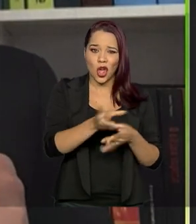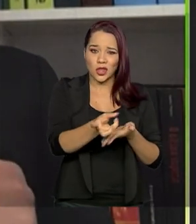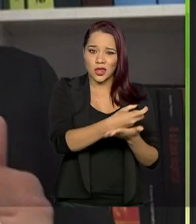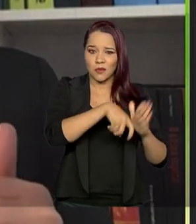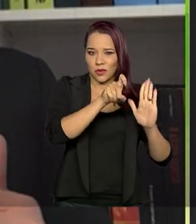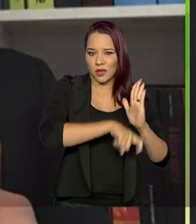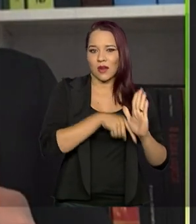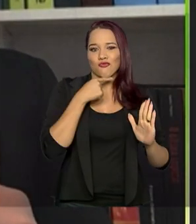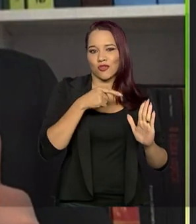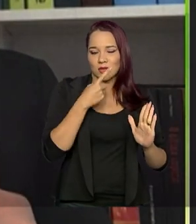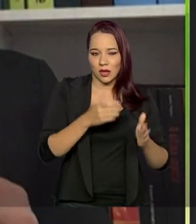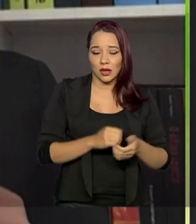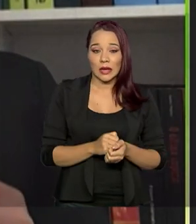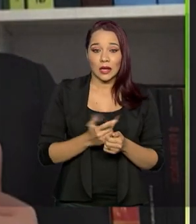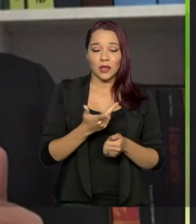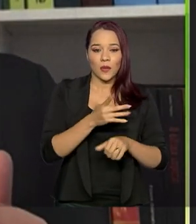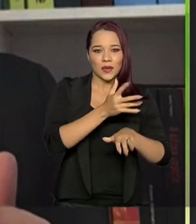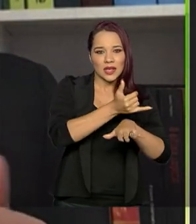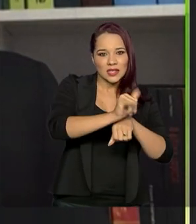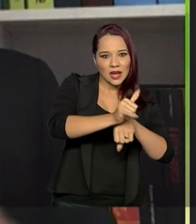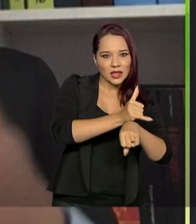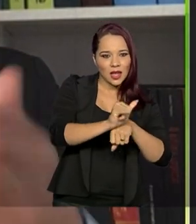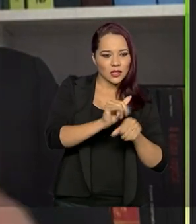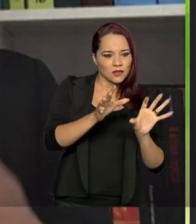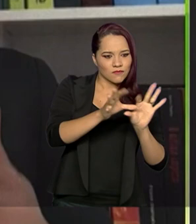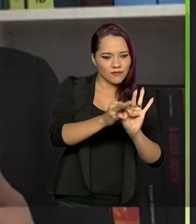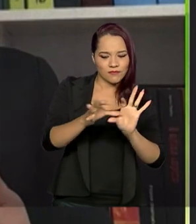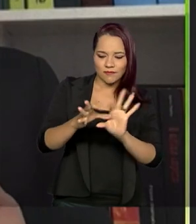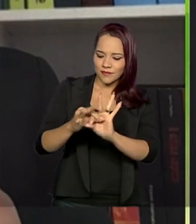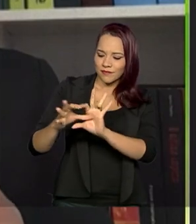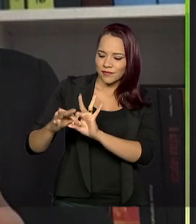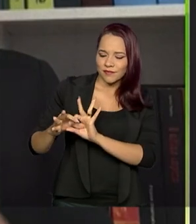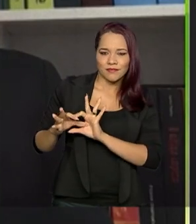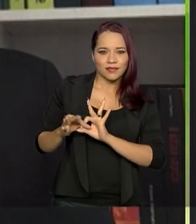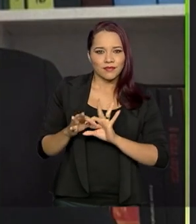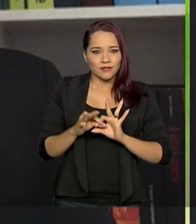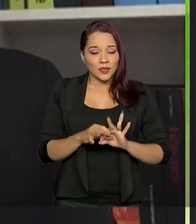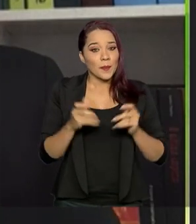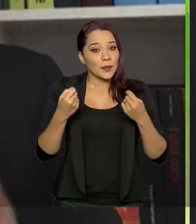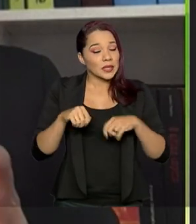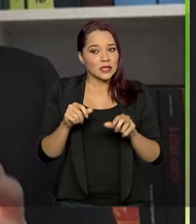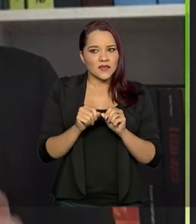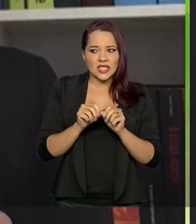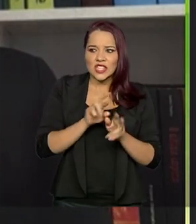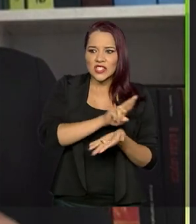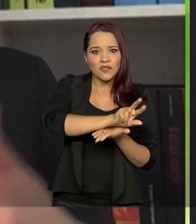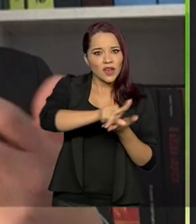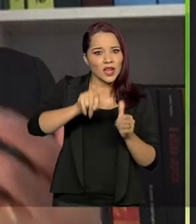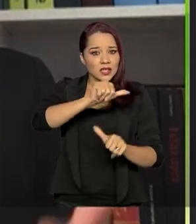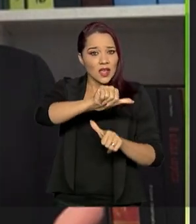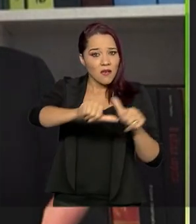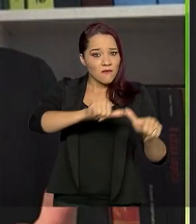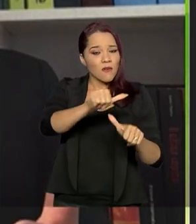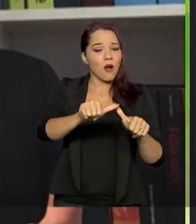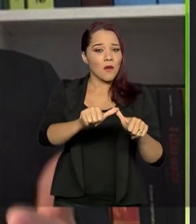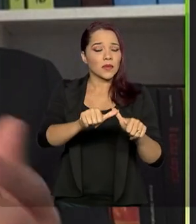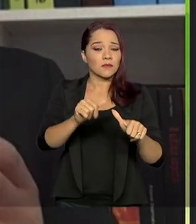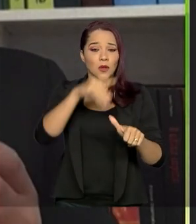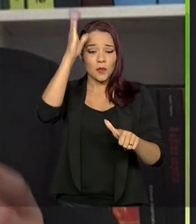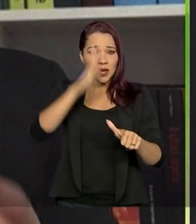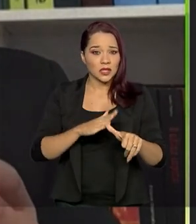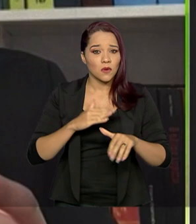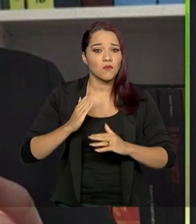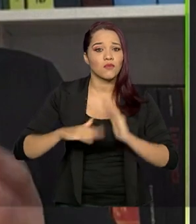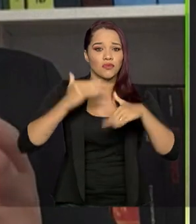um conjunto de medidas que são necessários, fazerem as reformas necessárias para que o Brasil alavanque o seu crescimento.